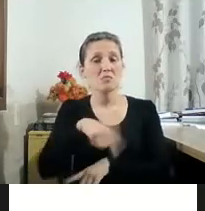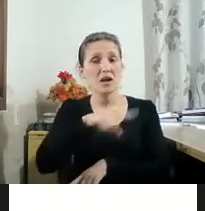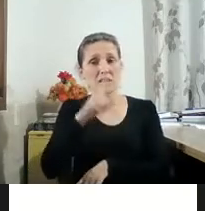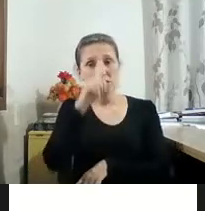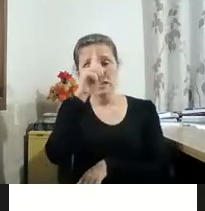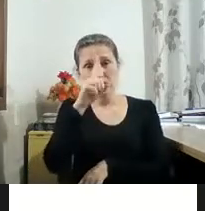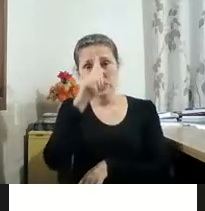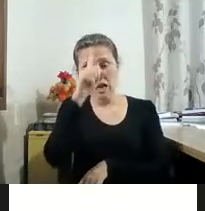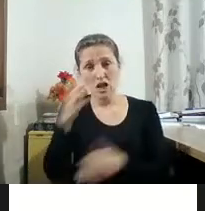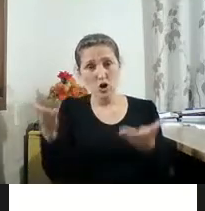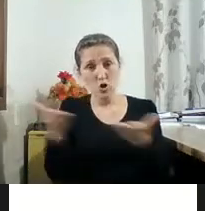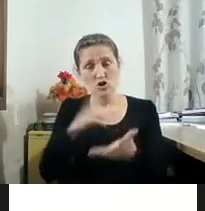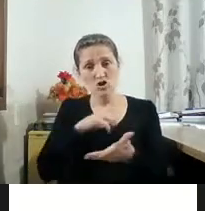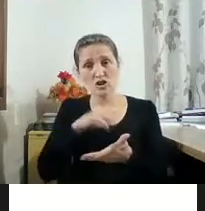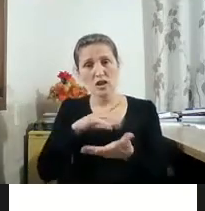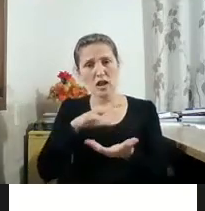formato,